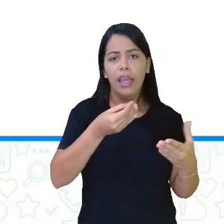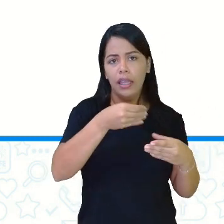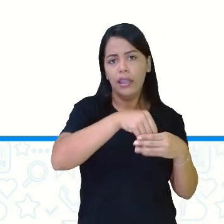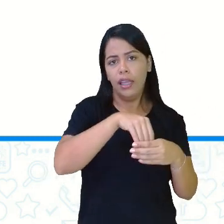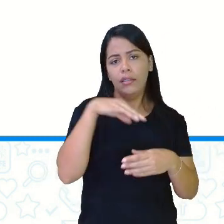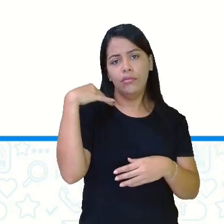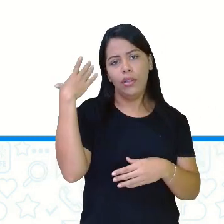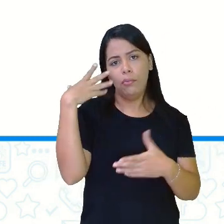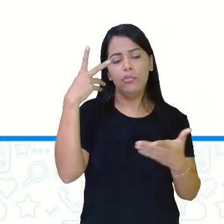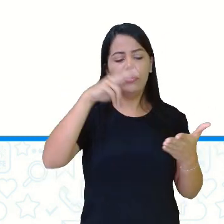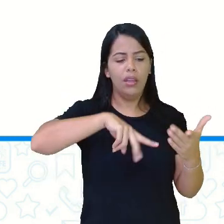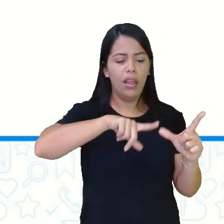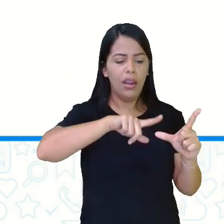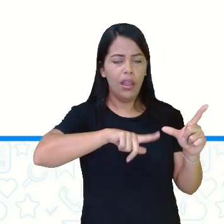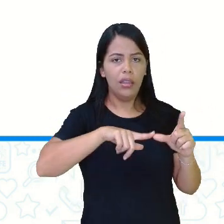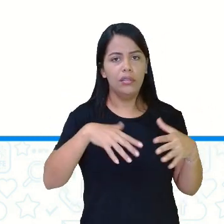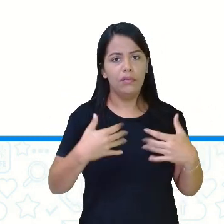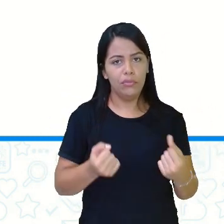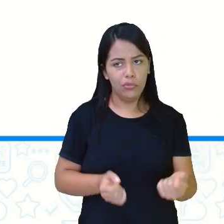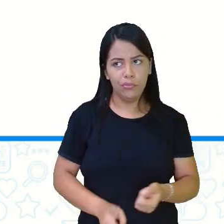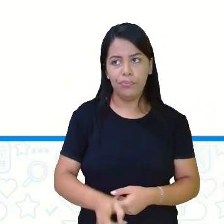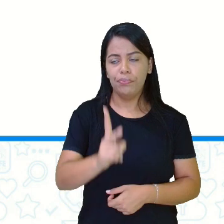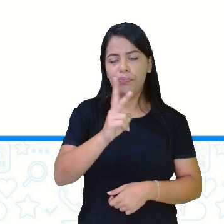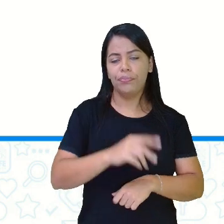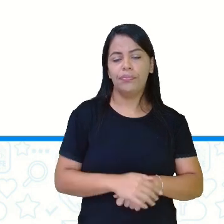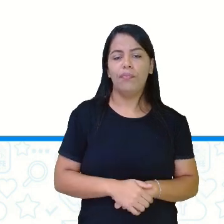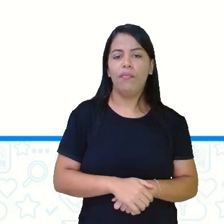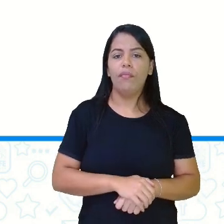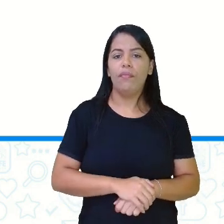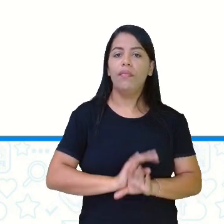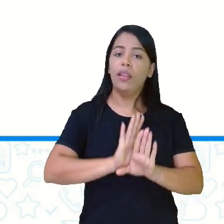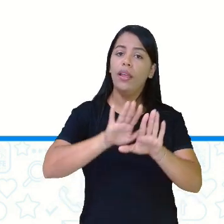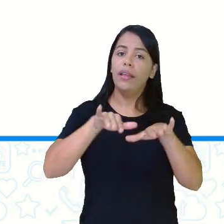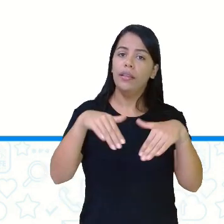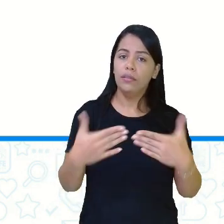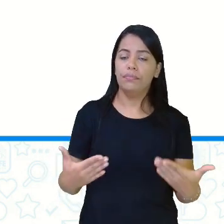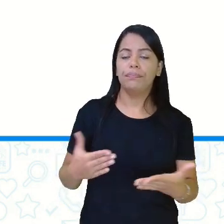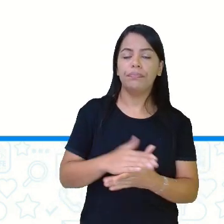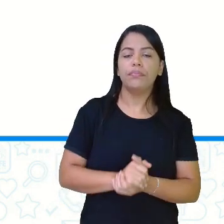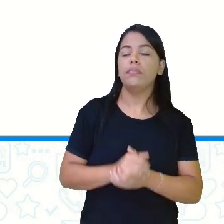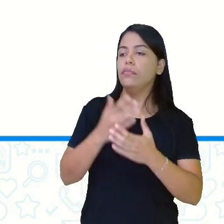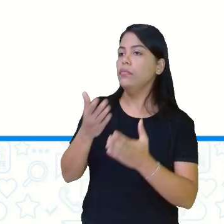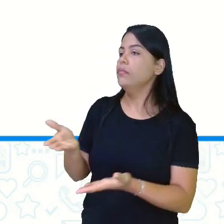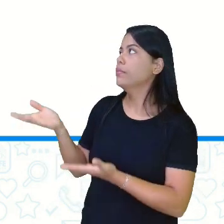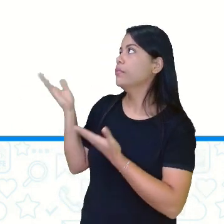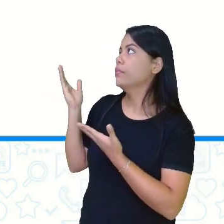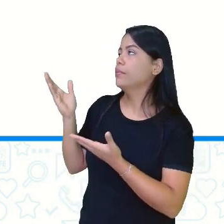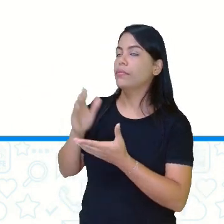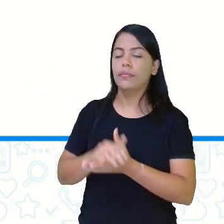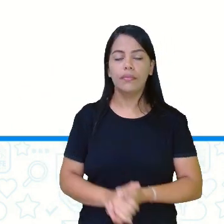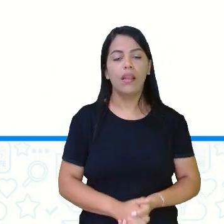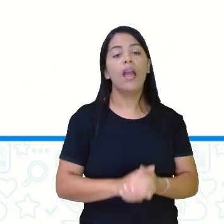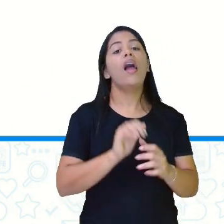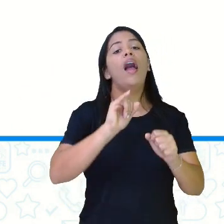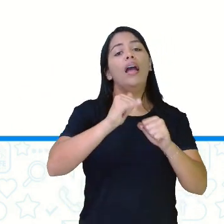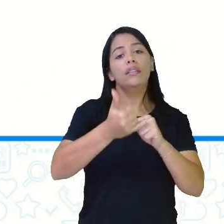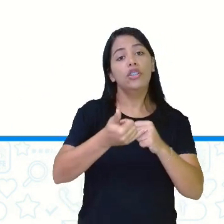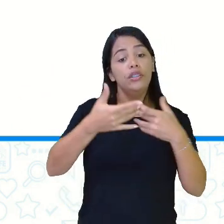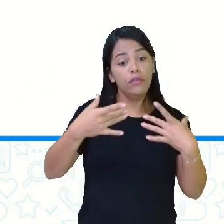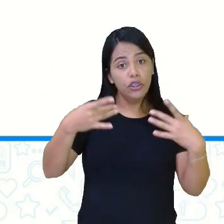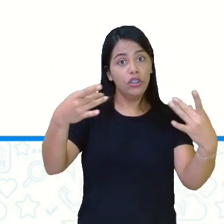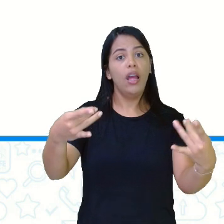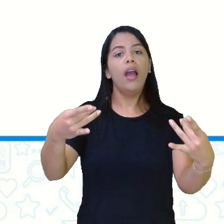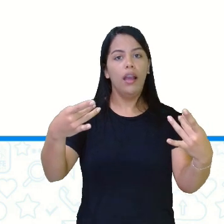Vamos continuar. Os adjetivos destacados na estrofe, eles indicam o lugar de origem das